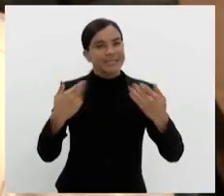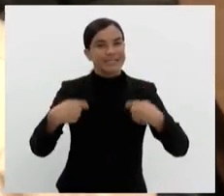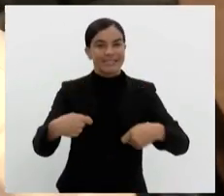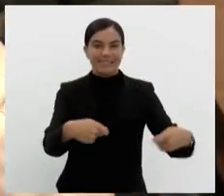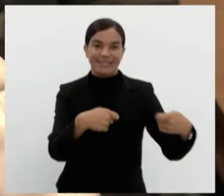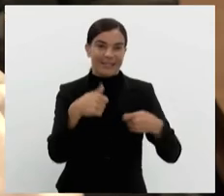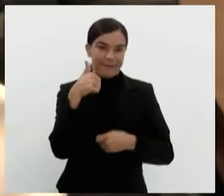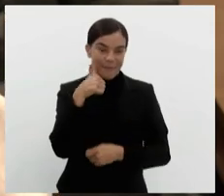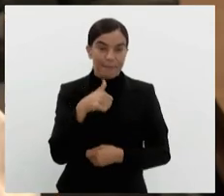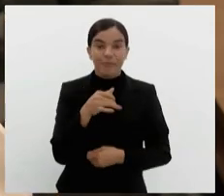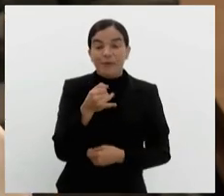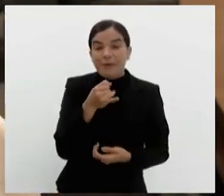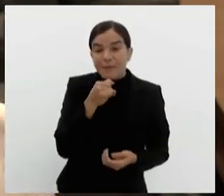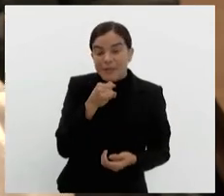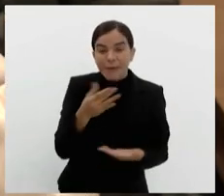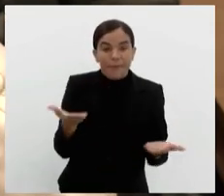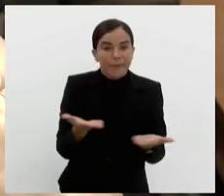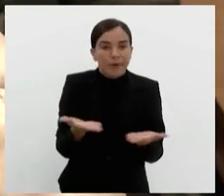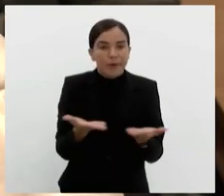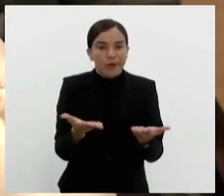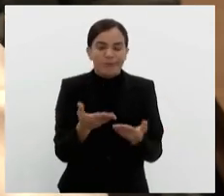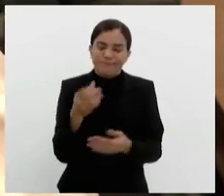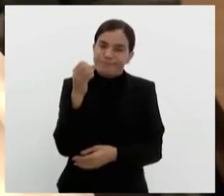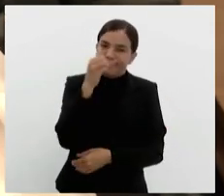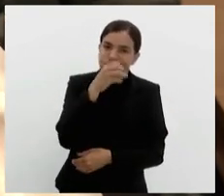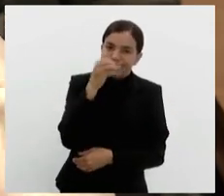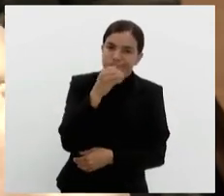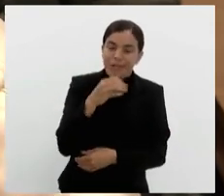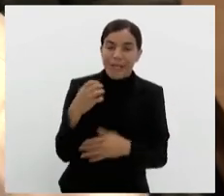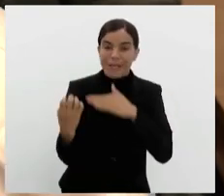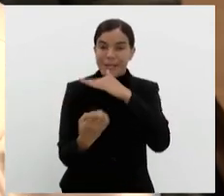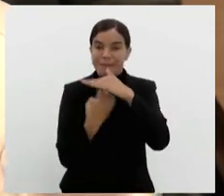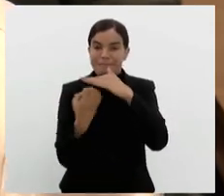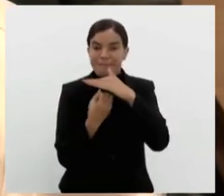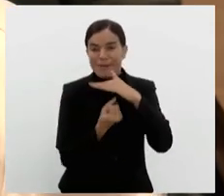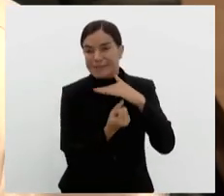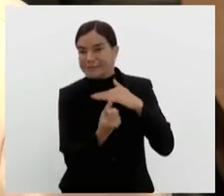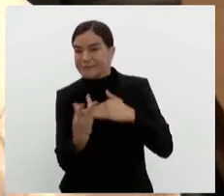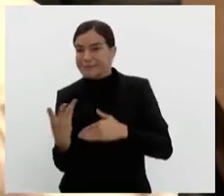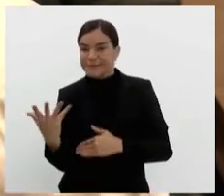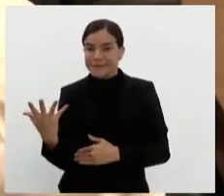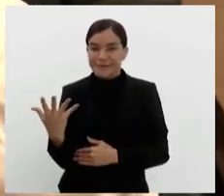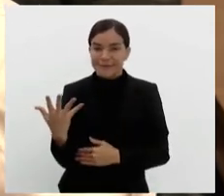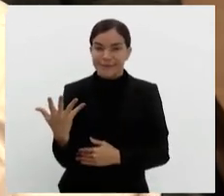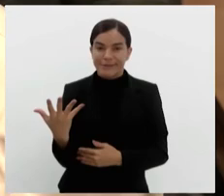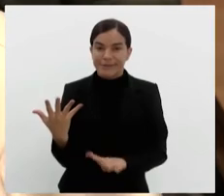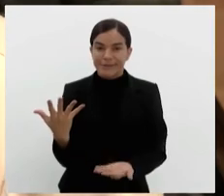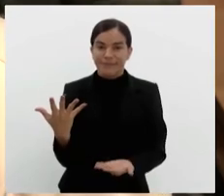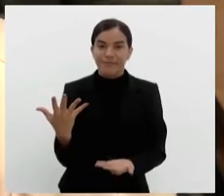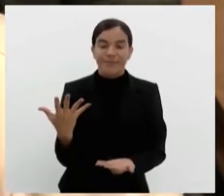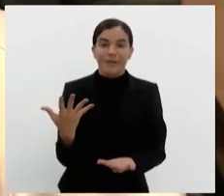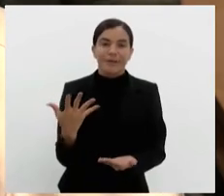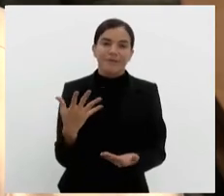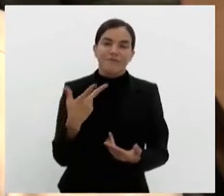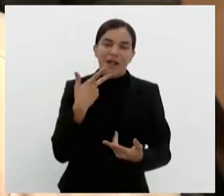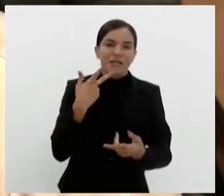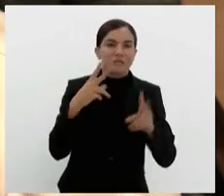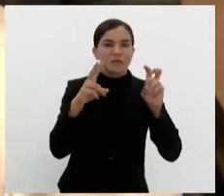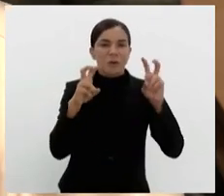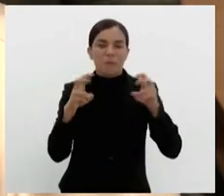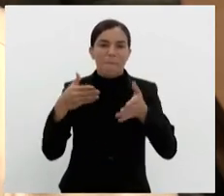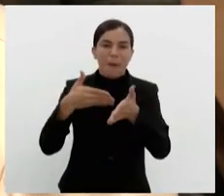hoje, por exemplo, eu acho um absurdo que várias empresas tenham entrado com várias questões e